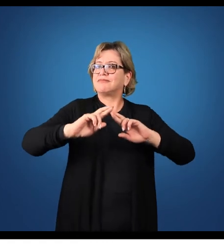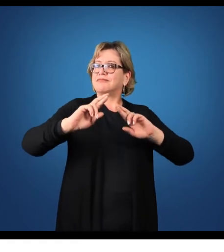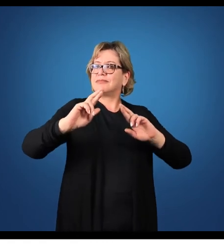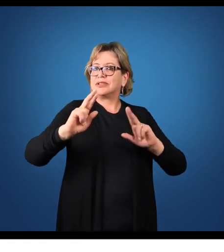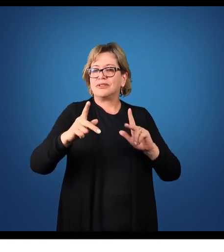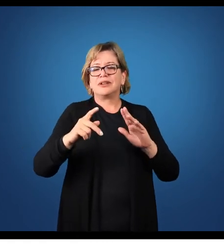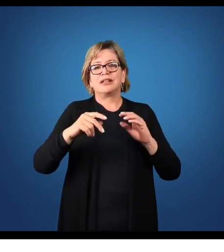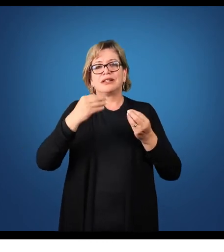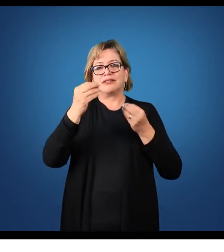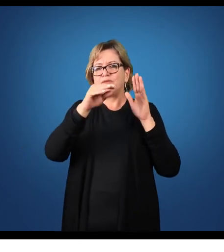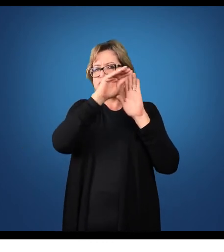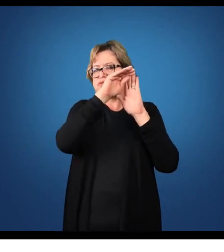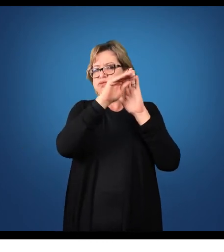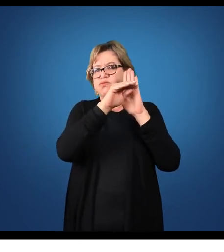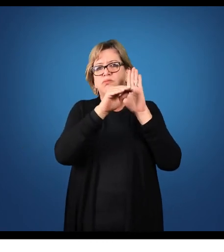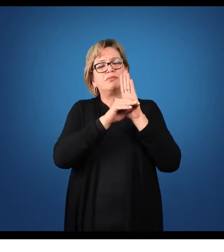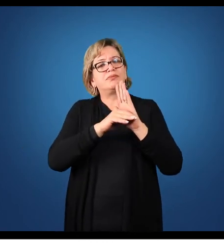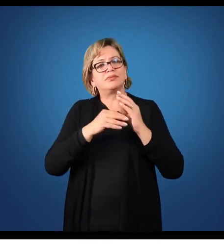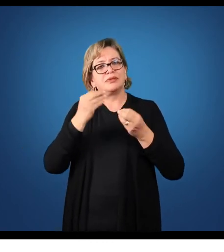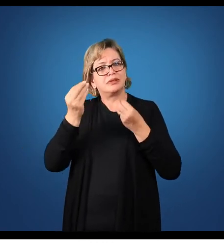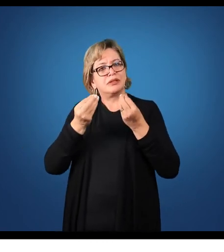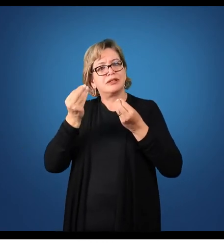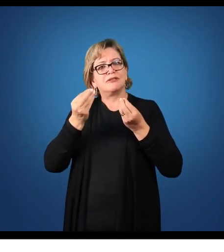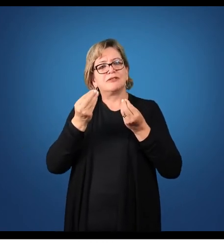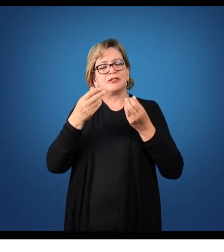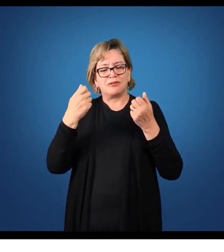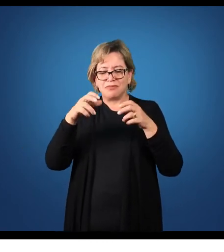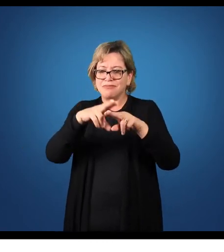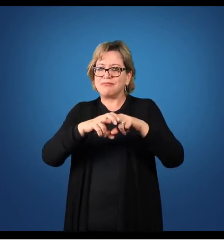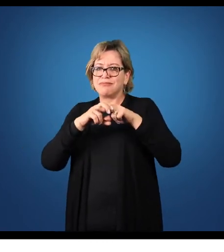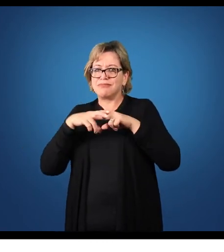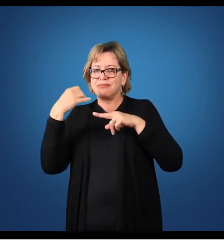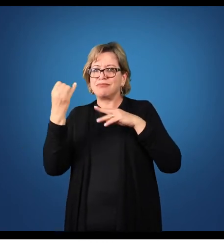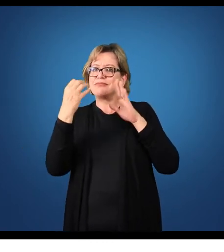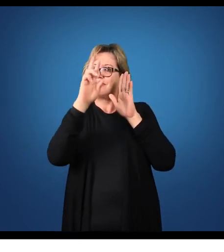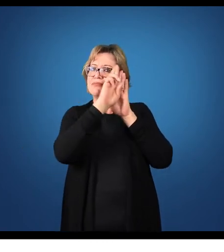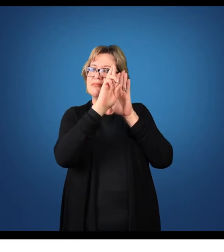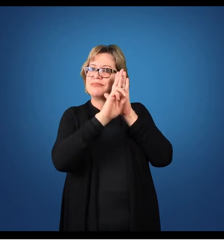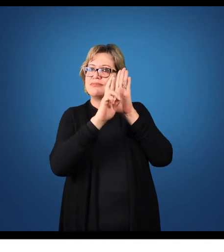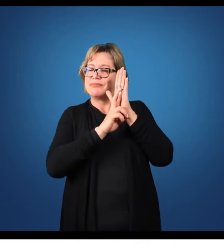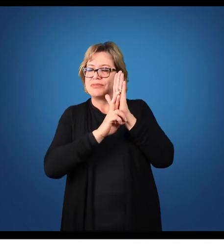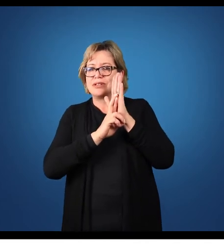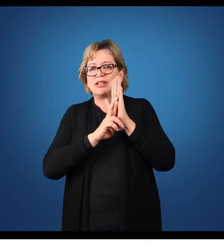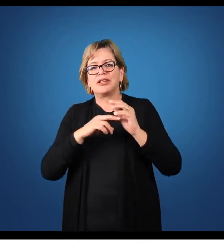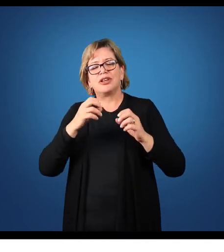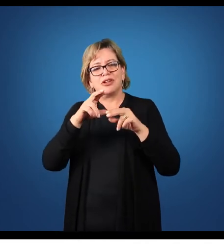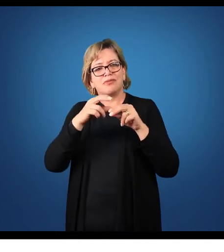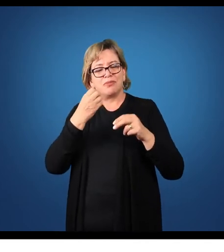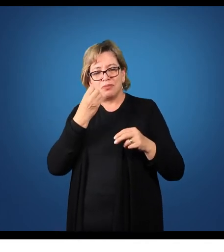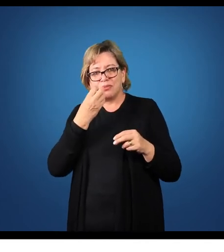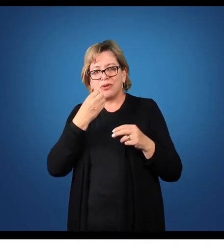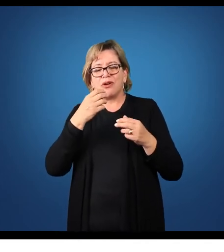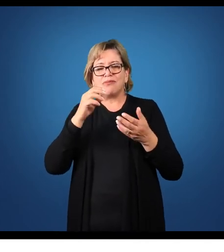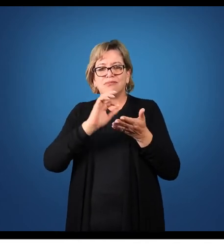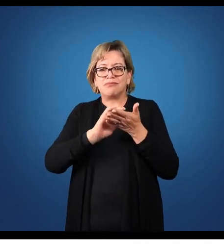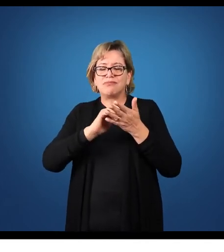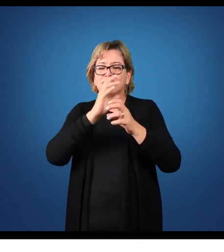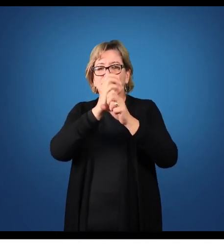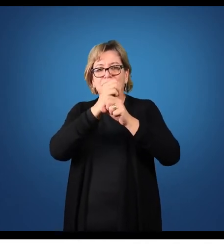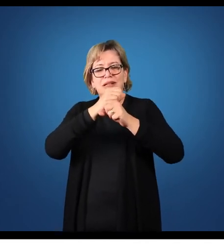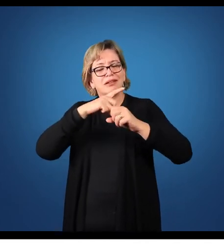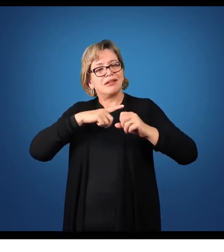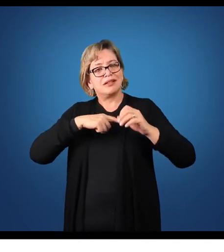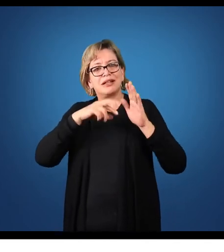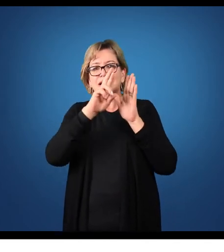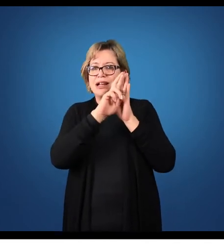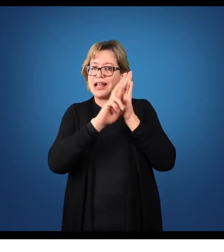um ambiente que não tivesse nenhuma regulação. Então o fato da contabilidade ter uma regulação me dá a condição